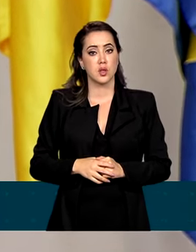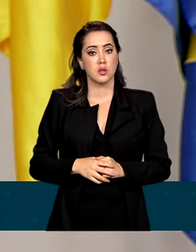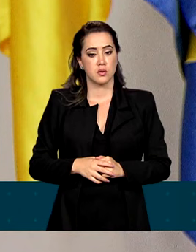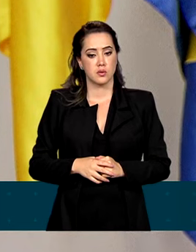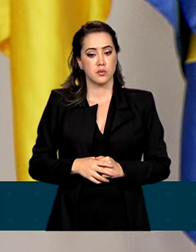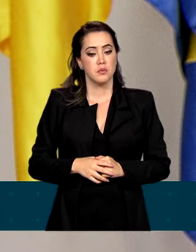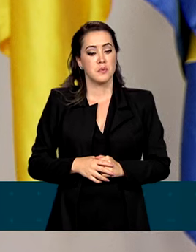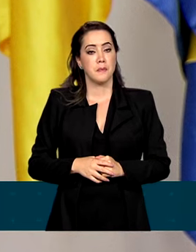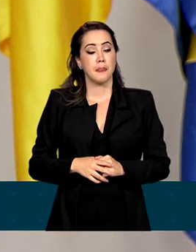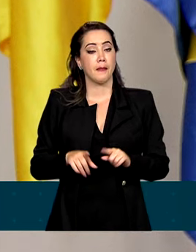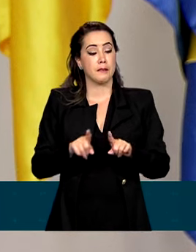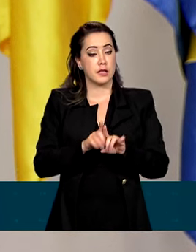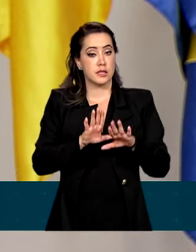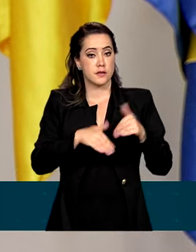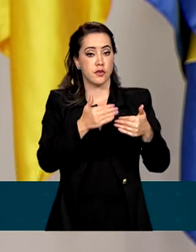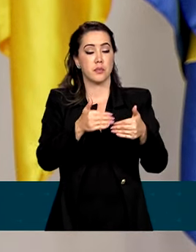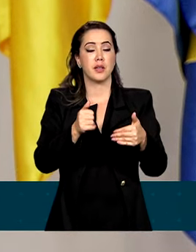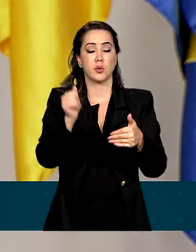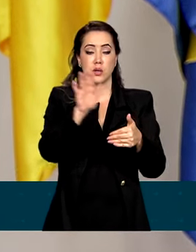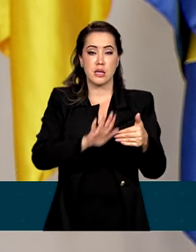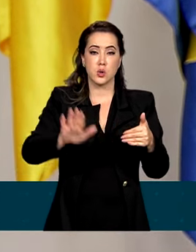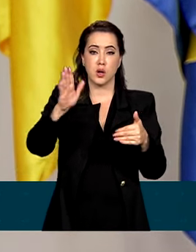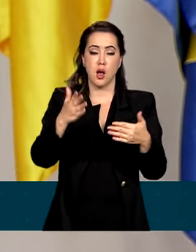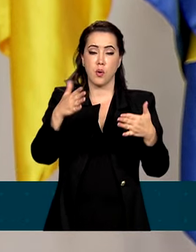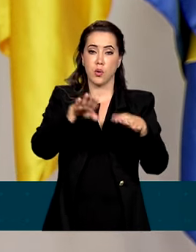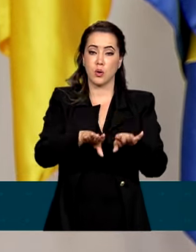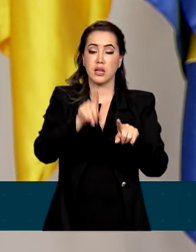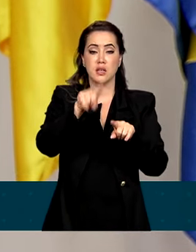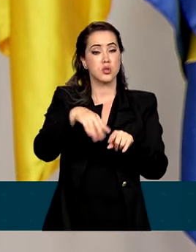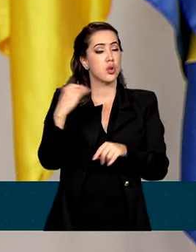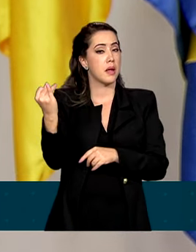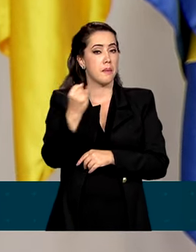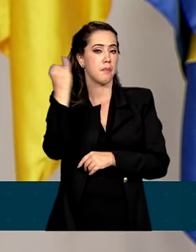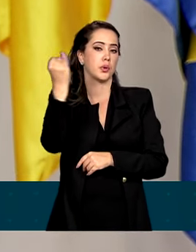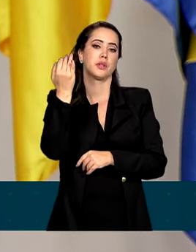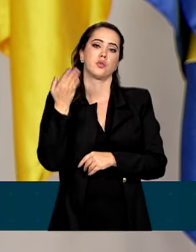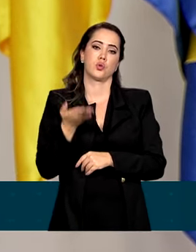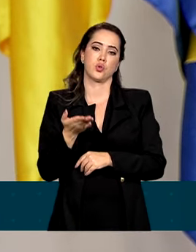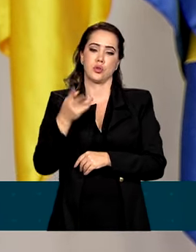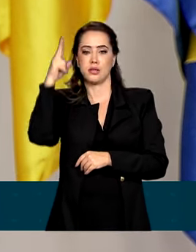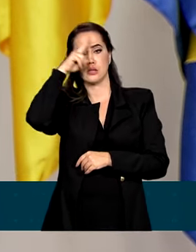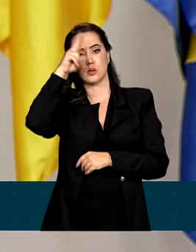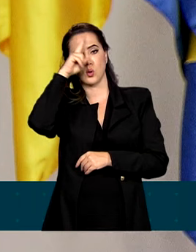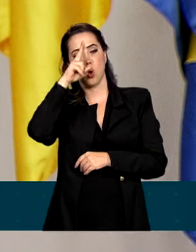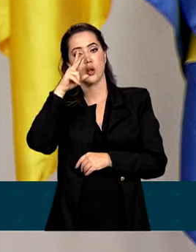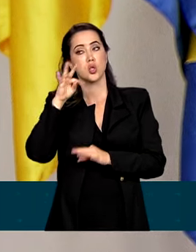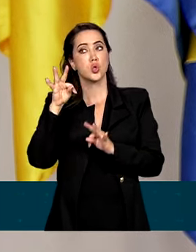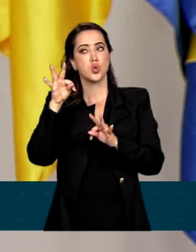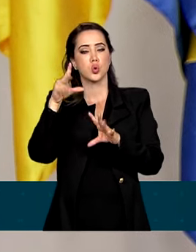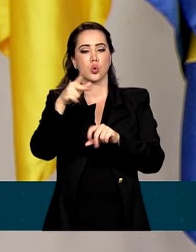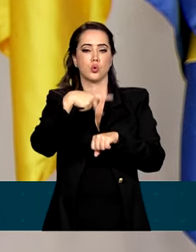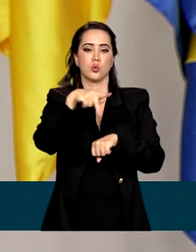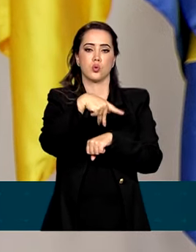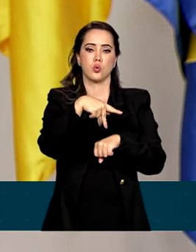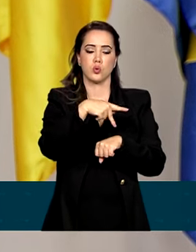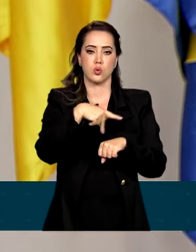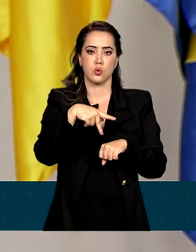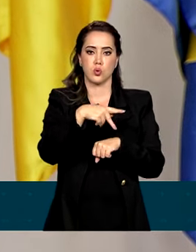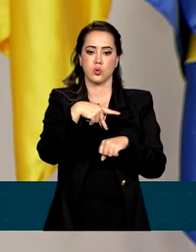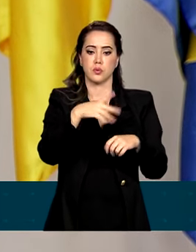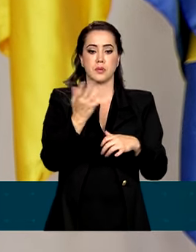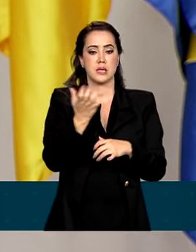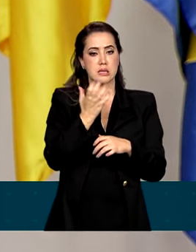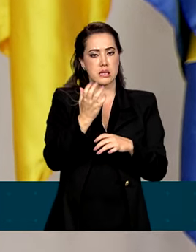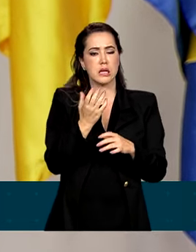desenvolvimento nacional includente, são alicerce na história das nações, das nações que